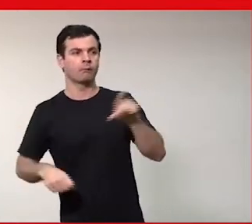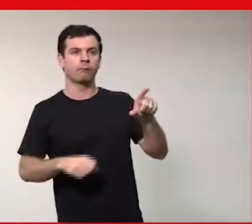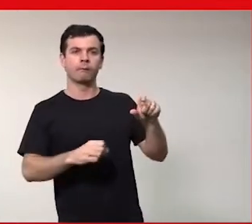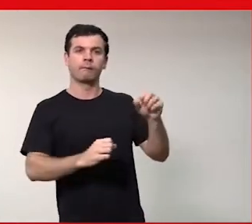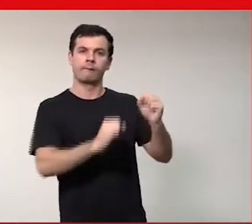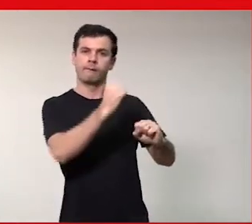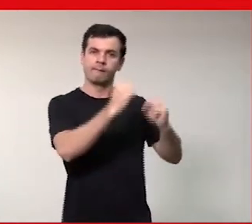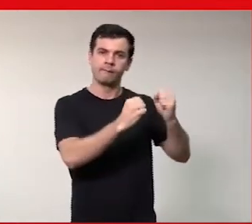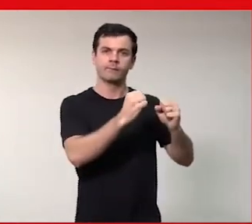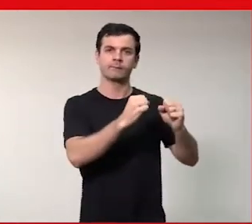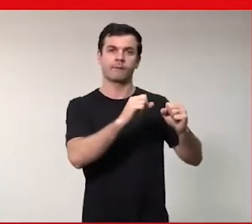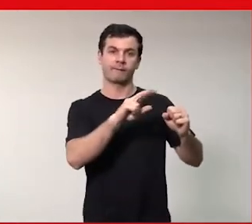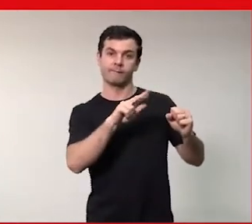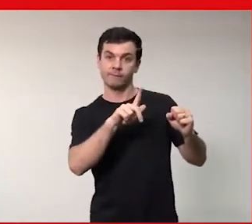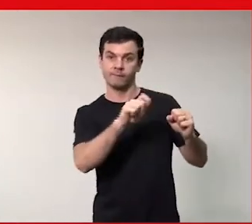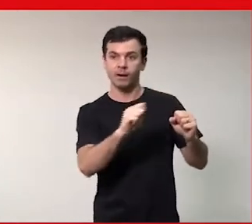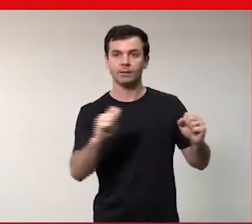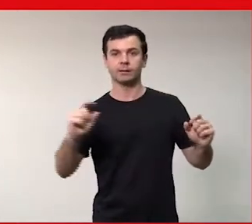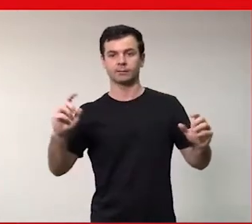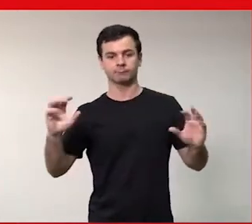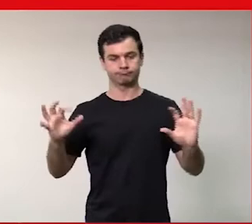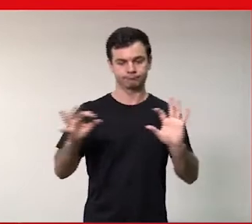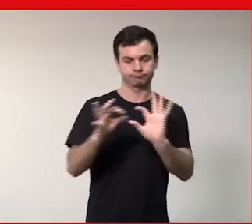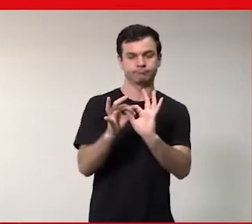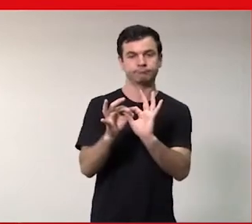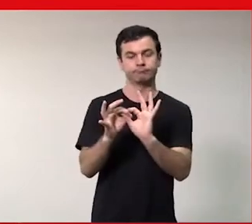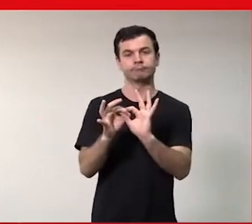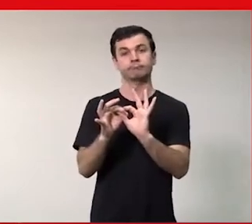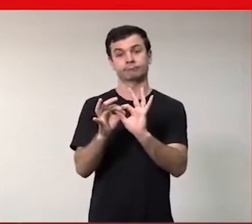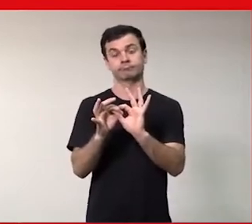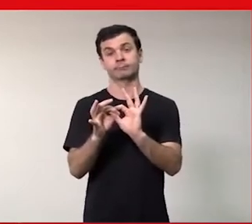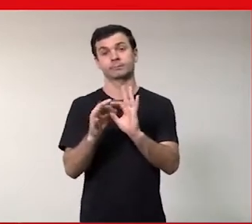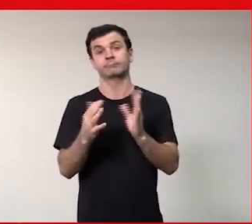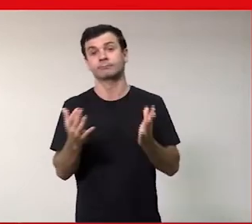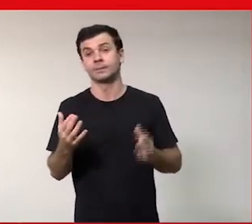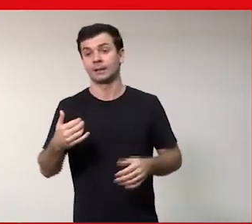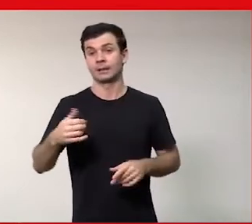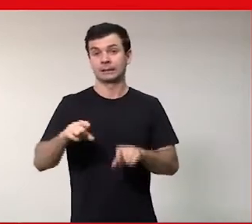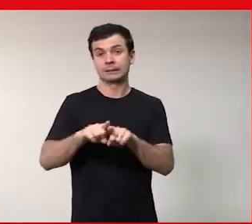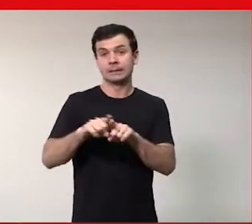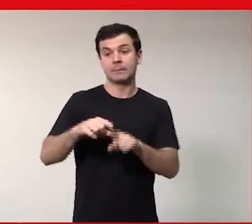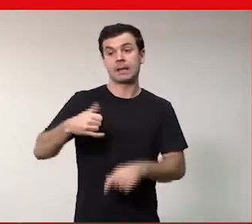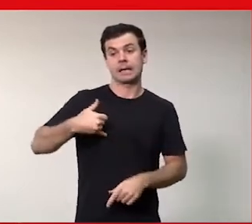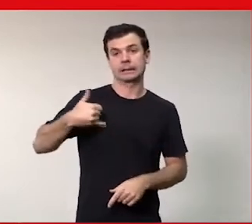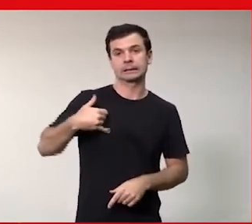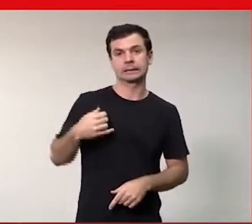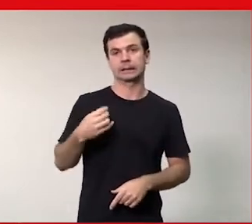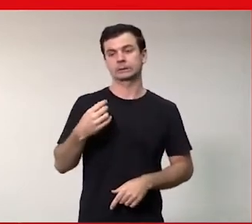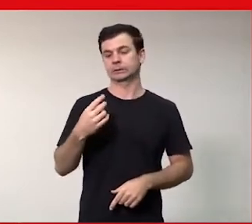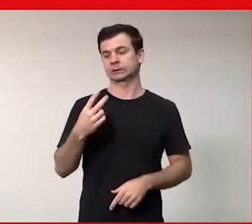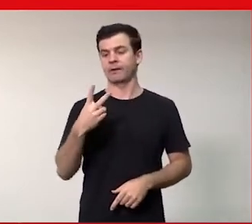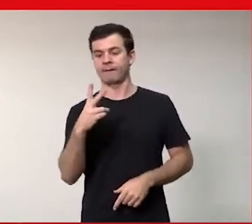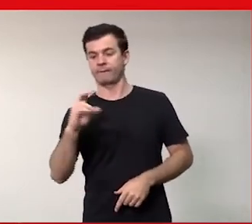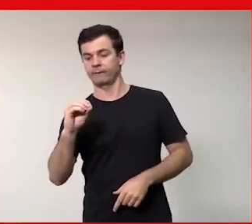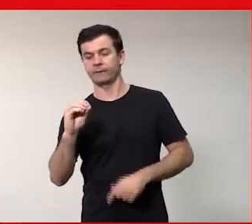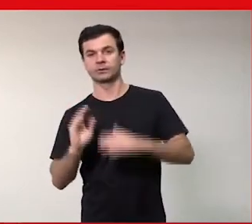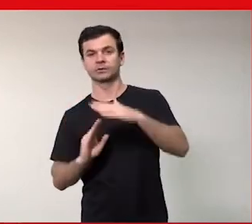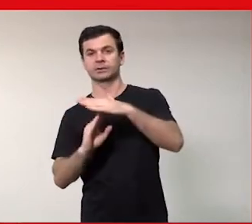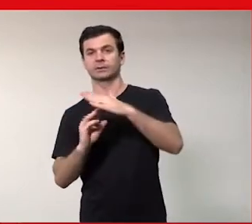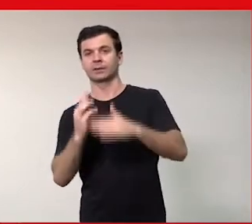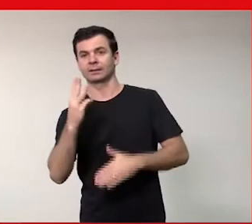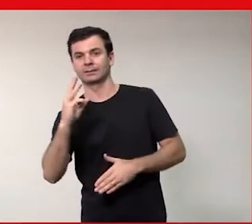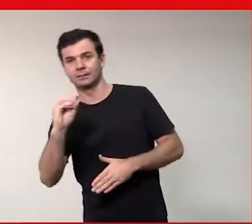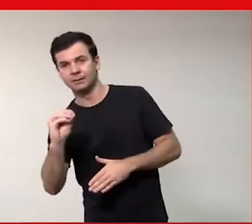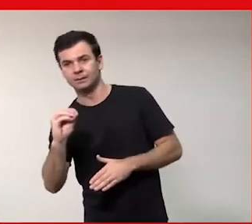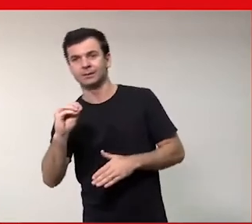20 a 30 anos, o desafio de manter as de 30 a 40 anos, porque são poucas que conseguem